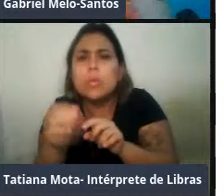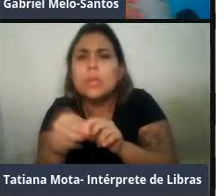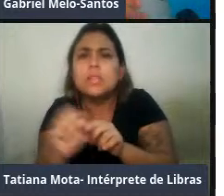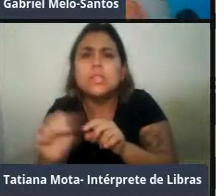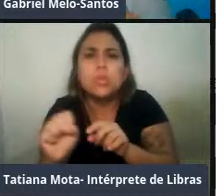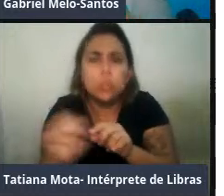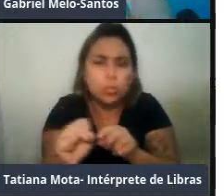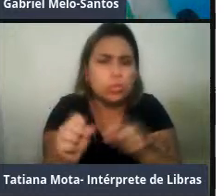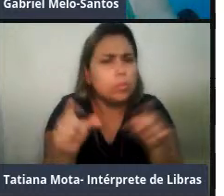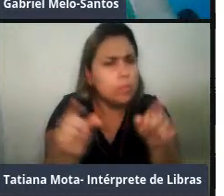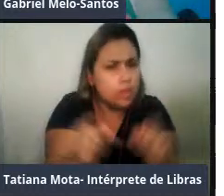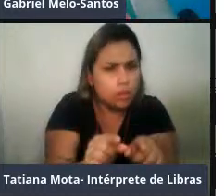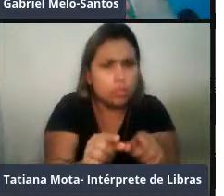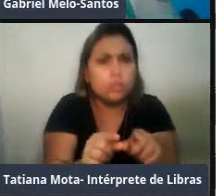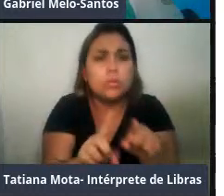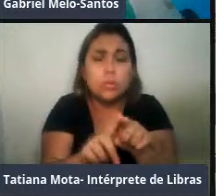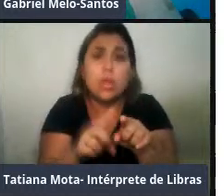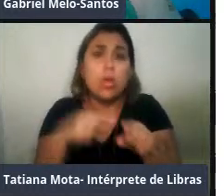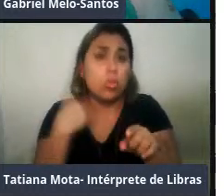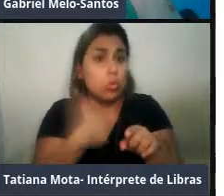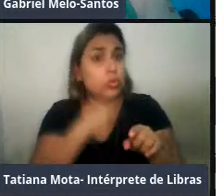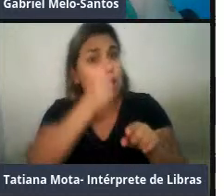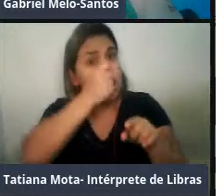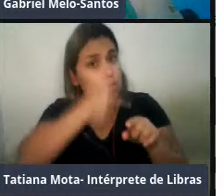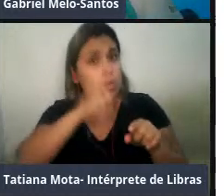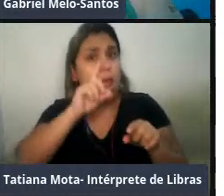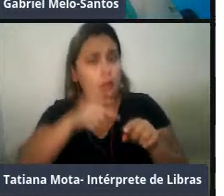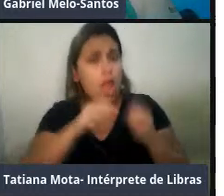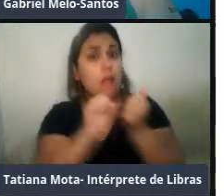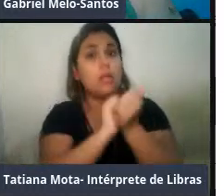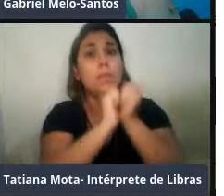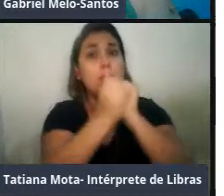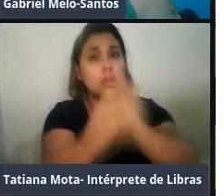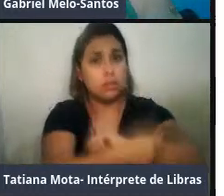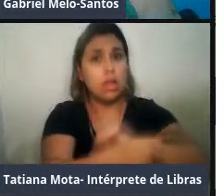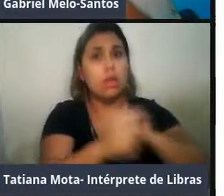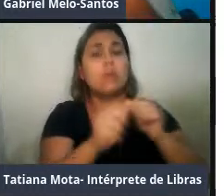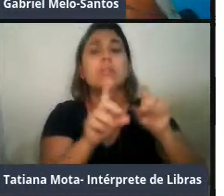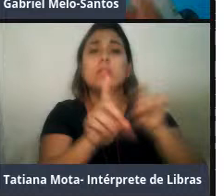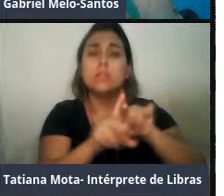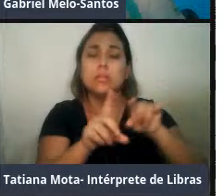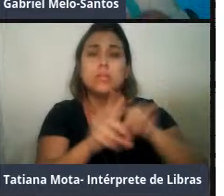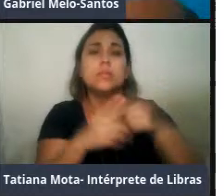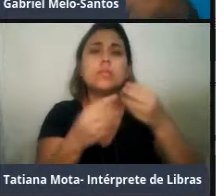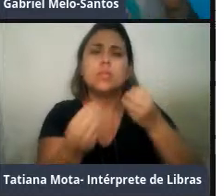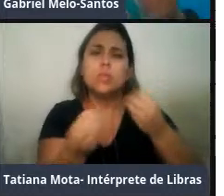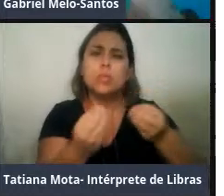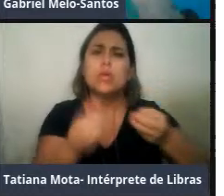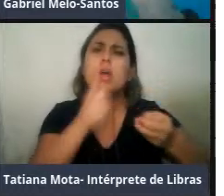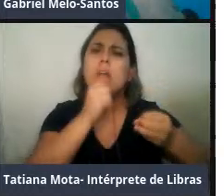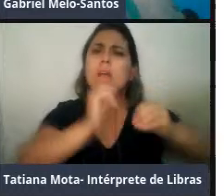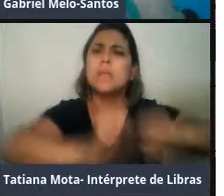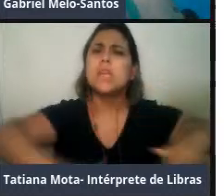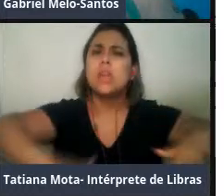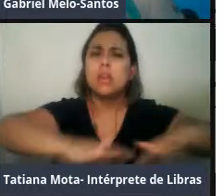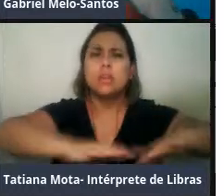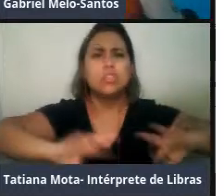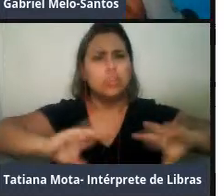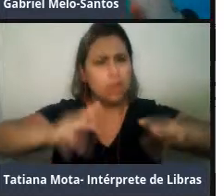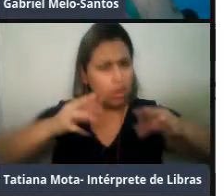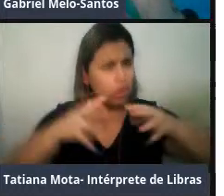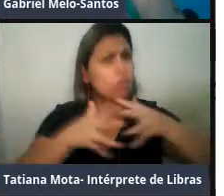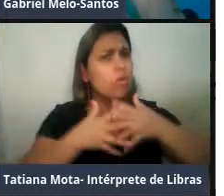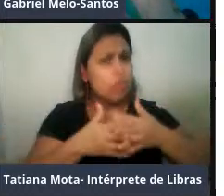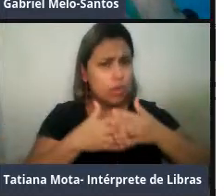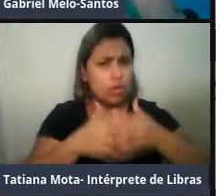acredita que isso pode ser uma adaptação à comunicação em um ambiente super complexo, como é o Will. Vocês podem ver aí o fundo com bastante